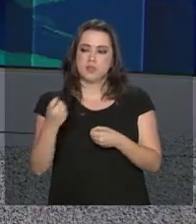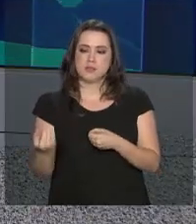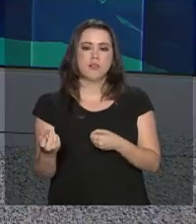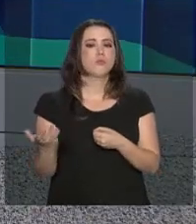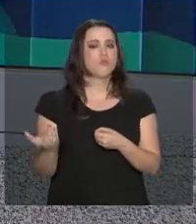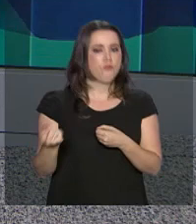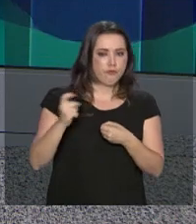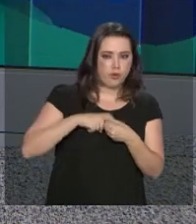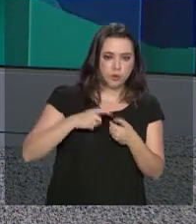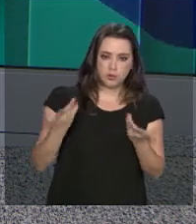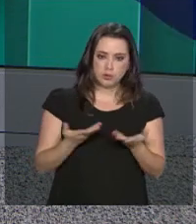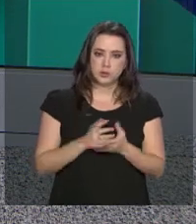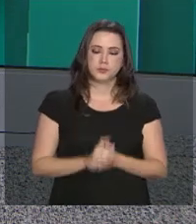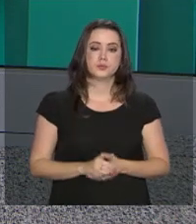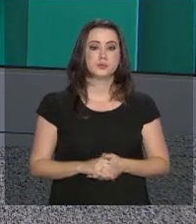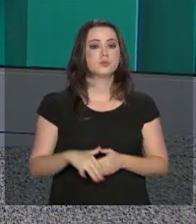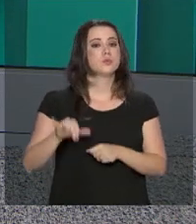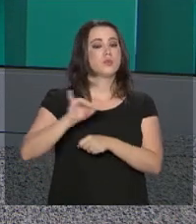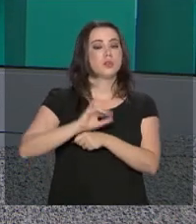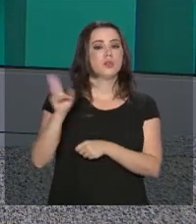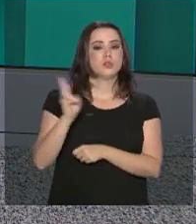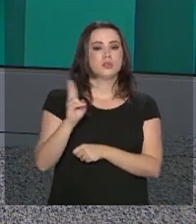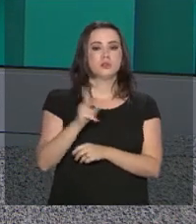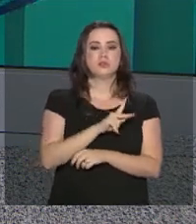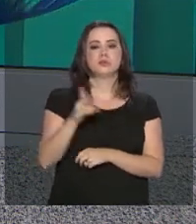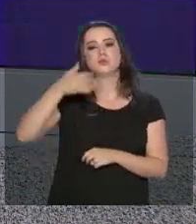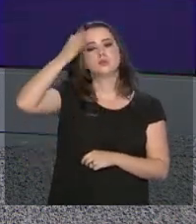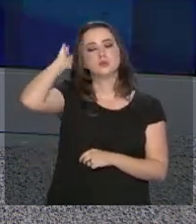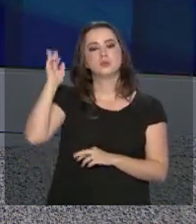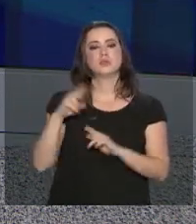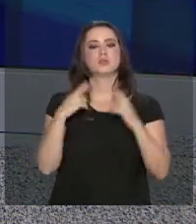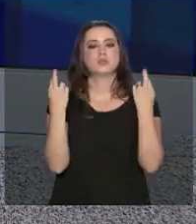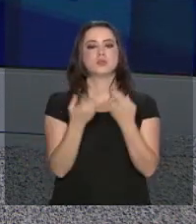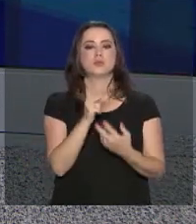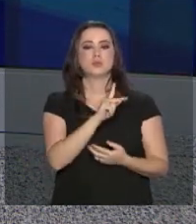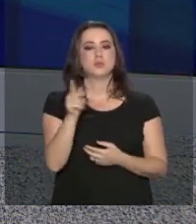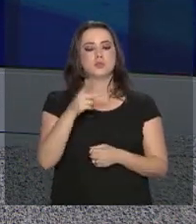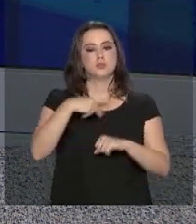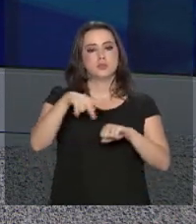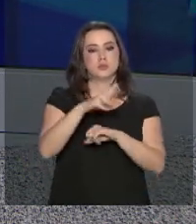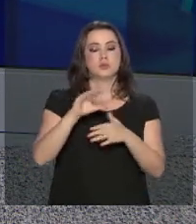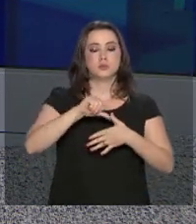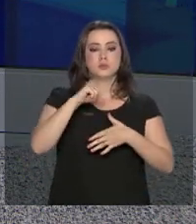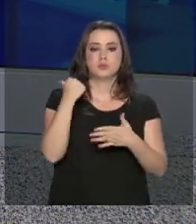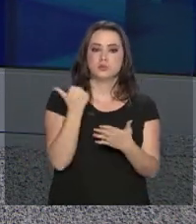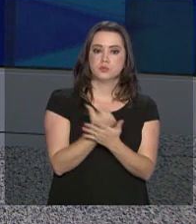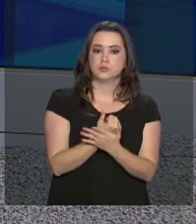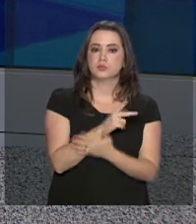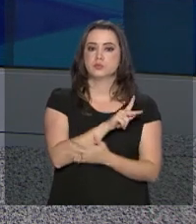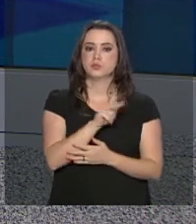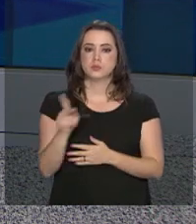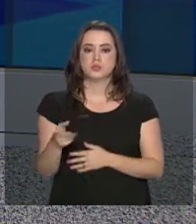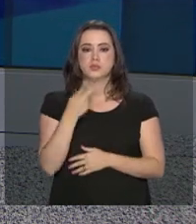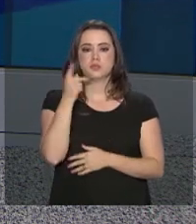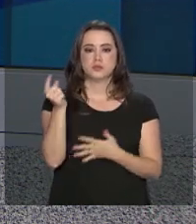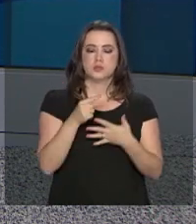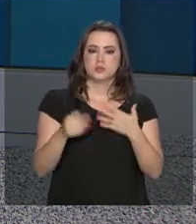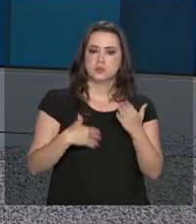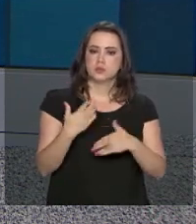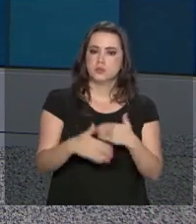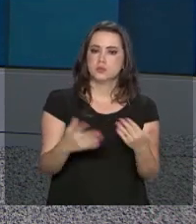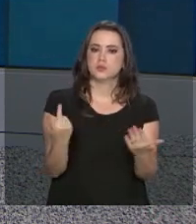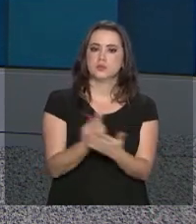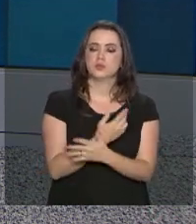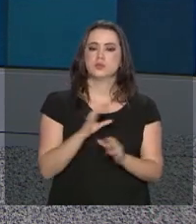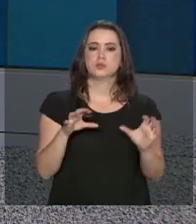Montevideo, no Uruguai, o presidente Michel Temer se reuniu com presidentes de países membros do Mercosul. Temer destacou os avanços